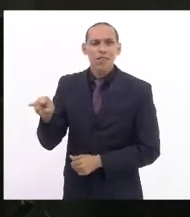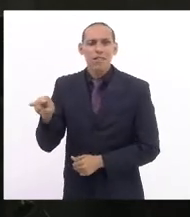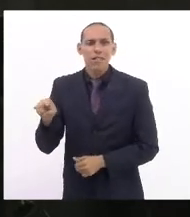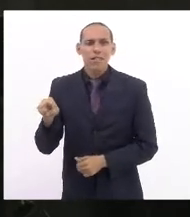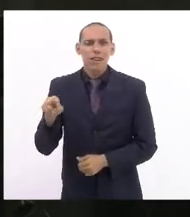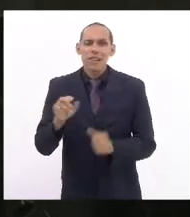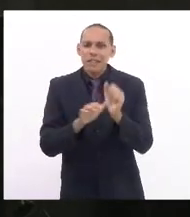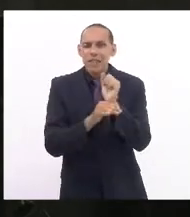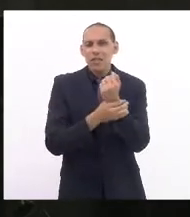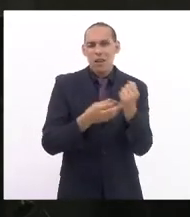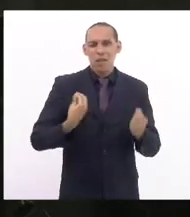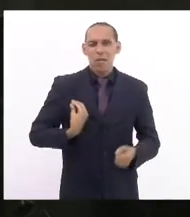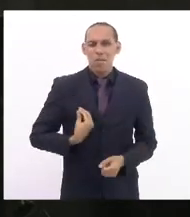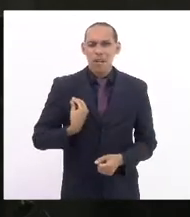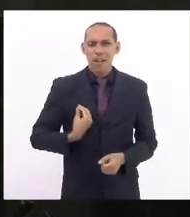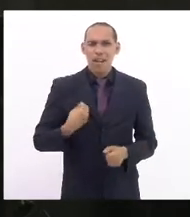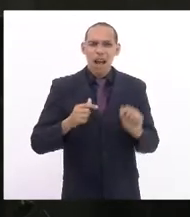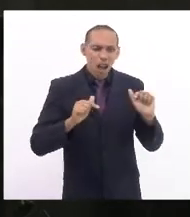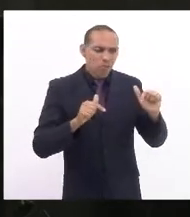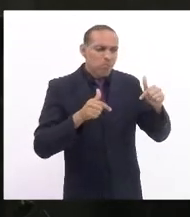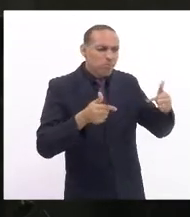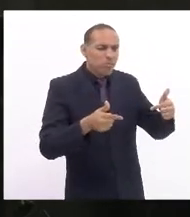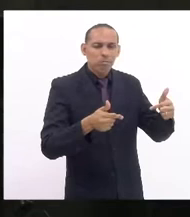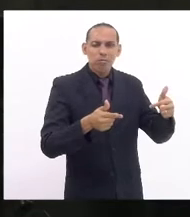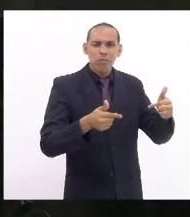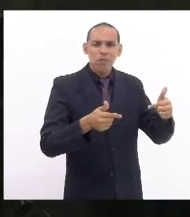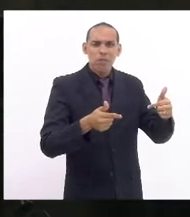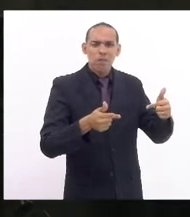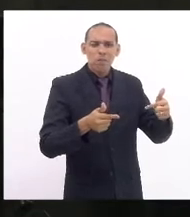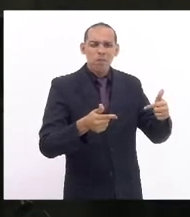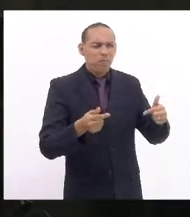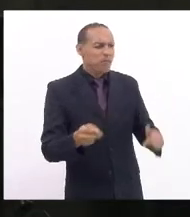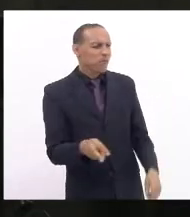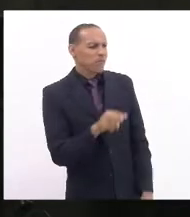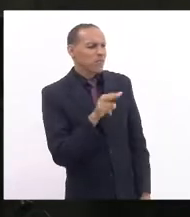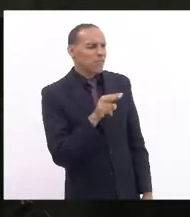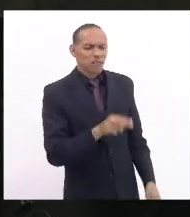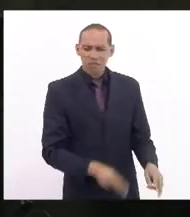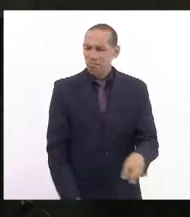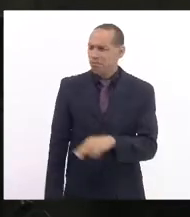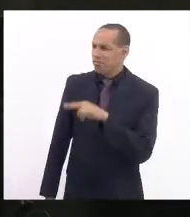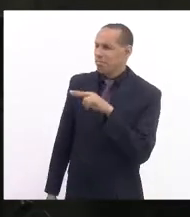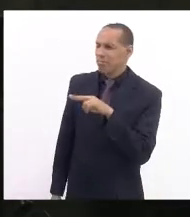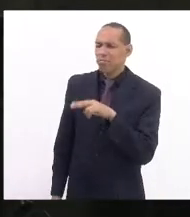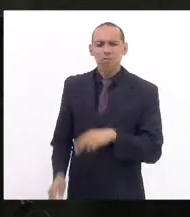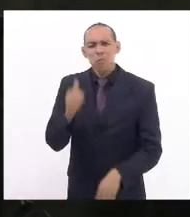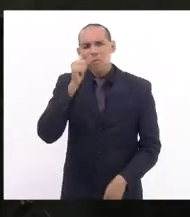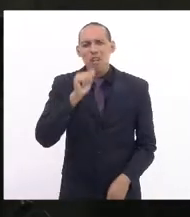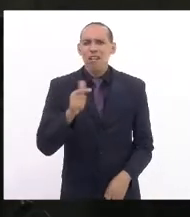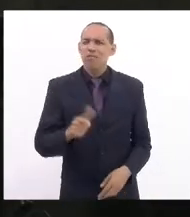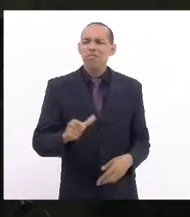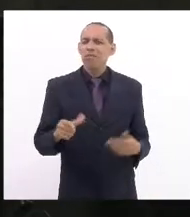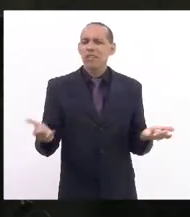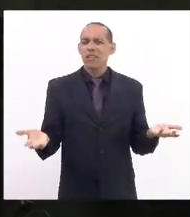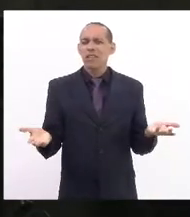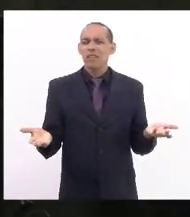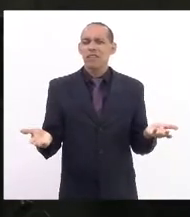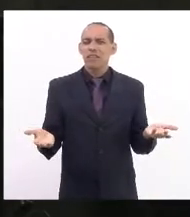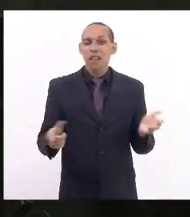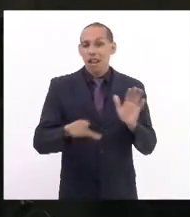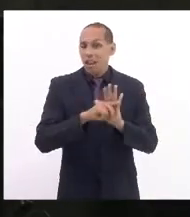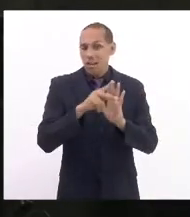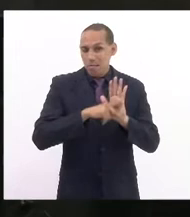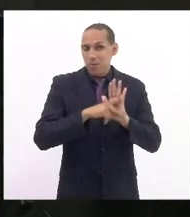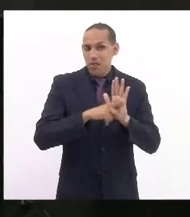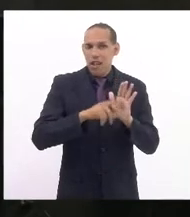segurança presentes em diversos locais e eu não me deparo com o segmento feminino. E esse projeto de lei, mesmo